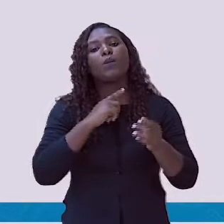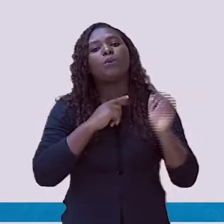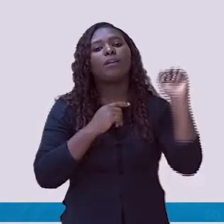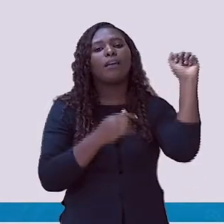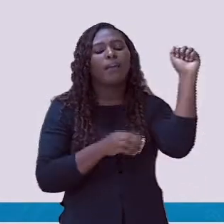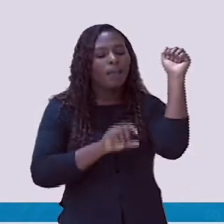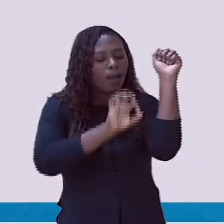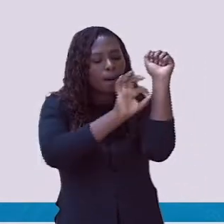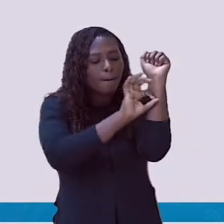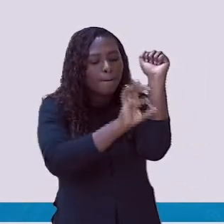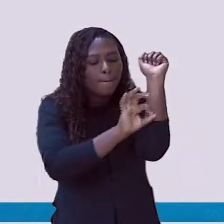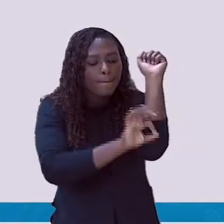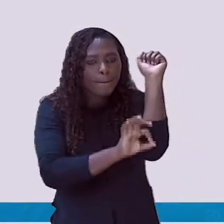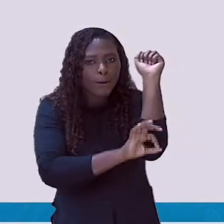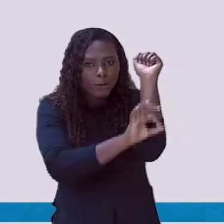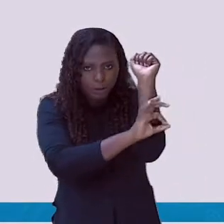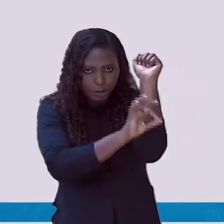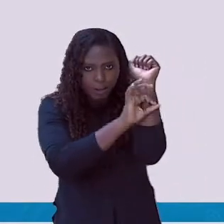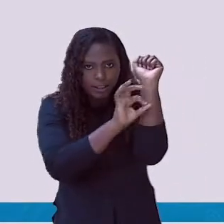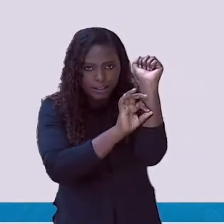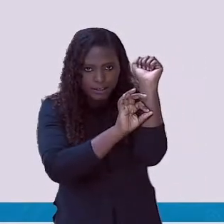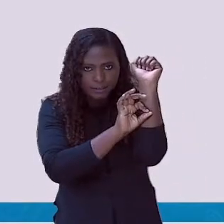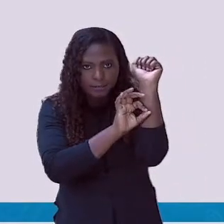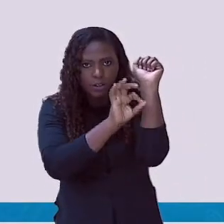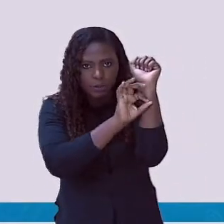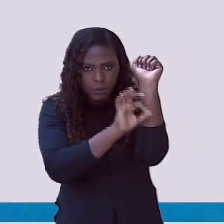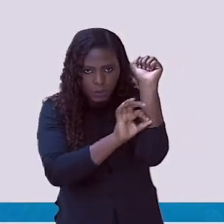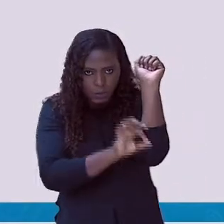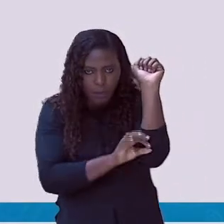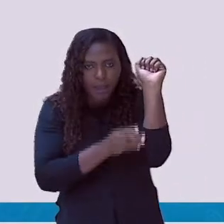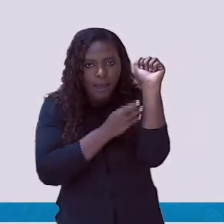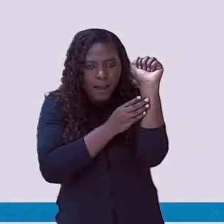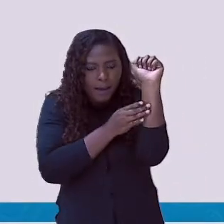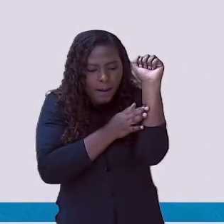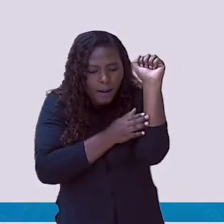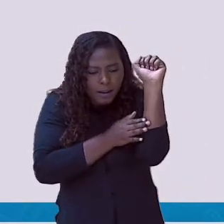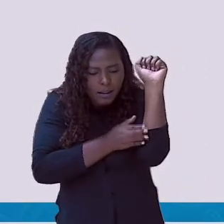comandos devem conter orientação em braile.